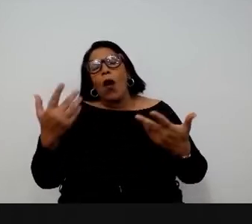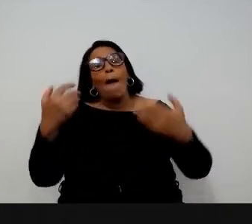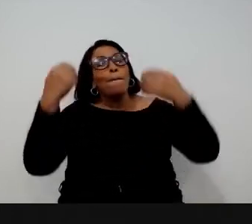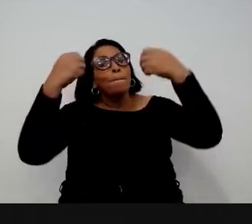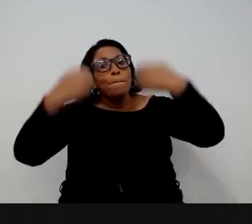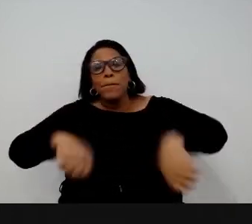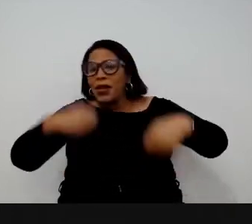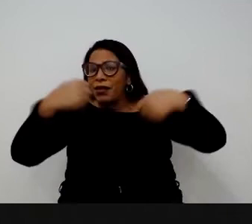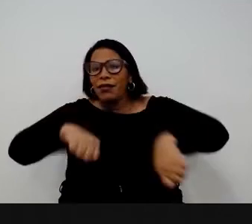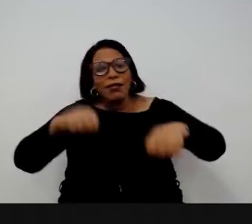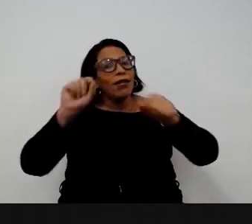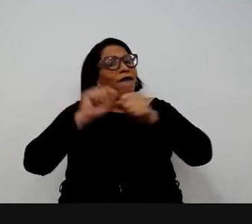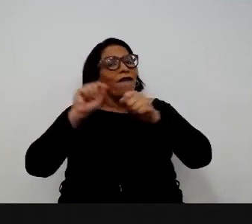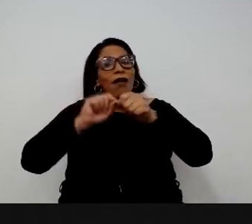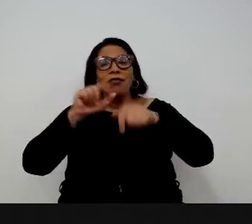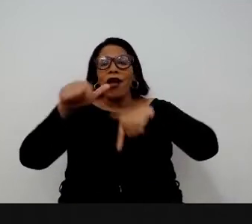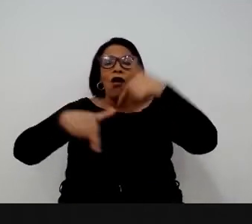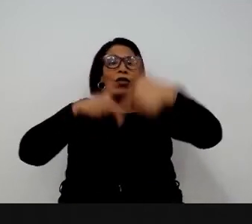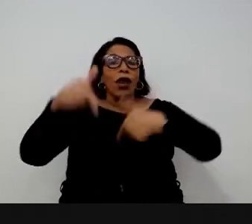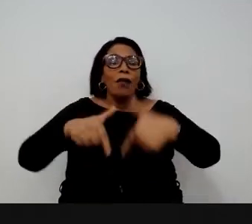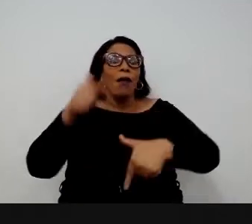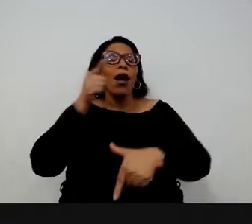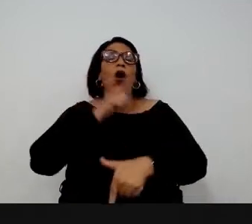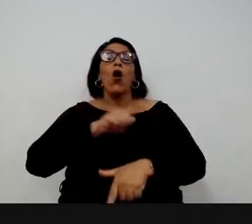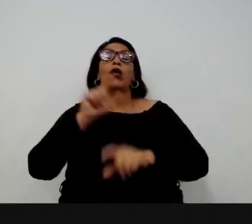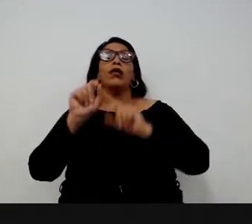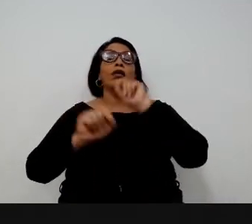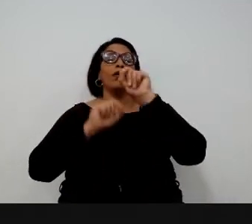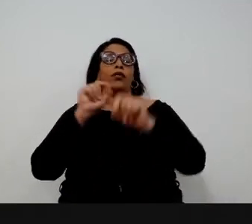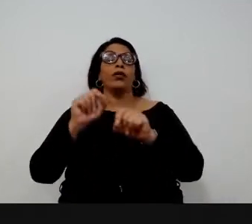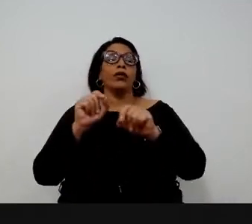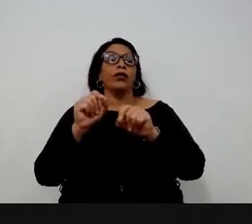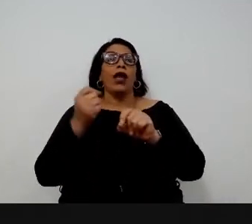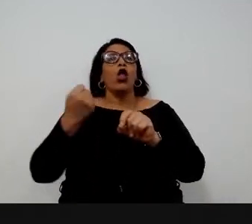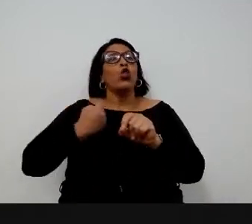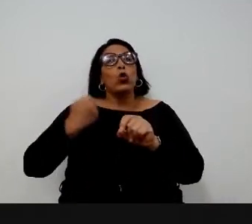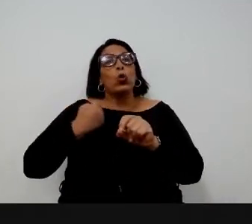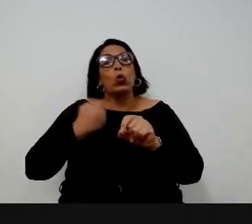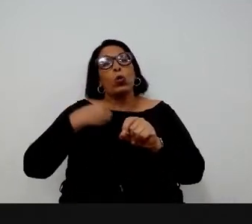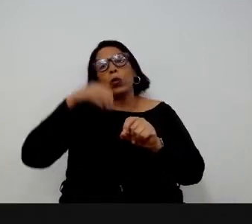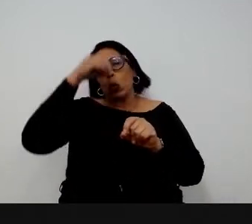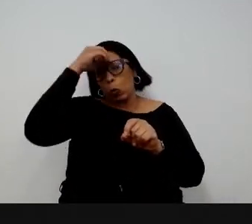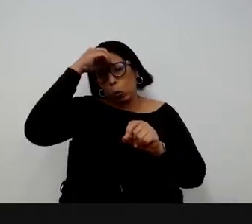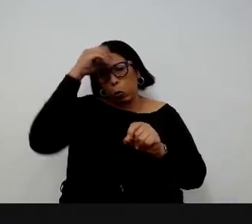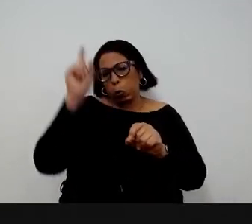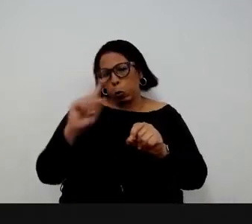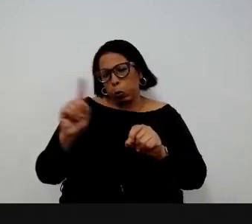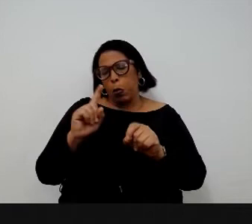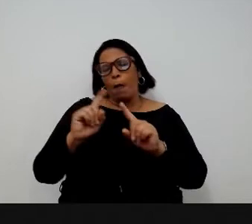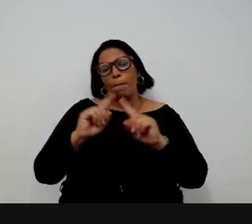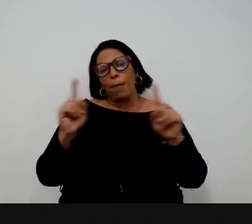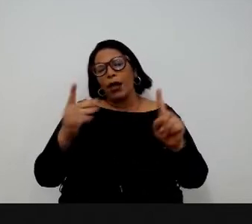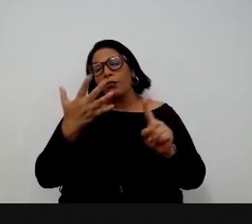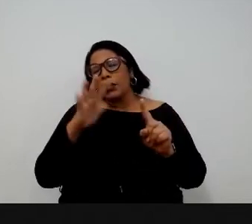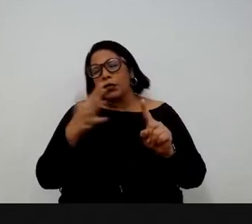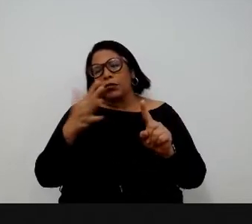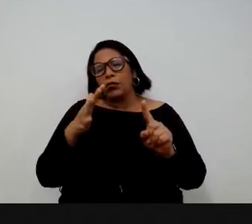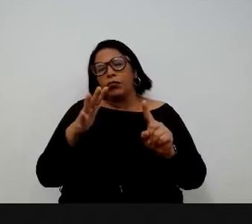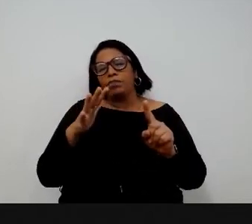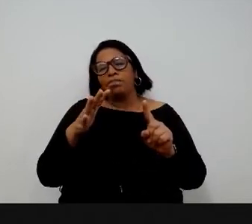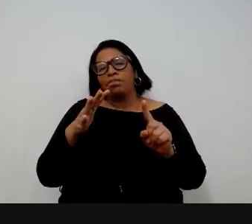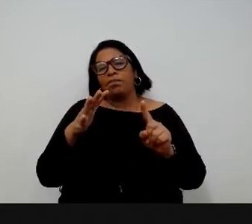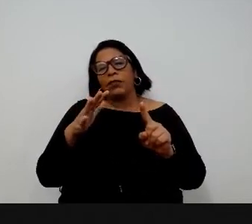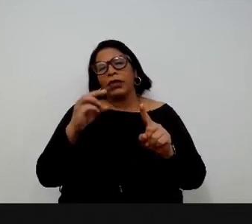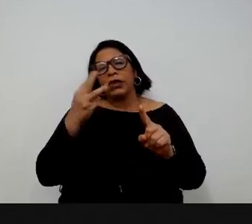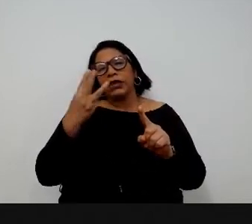precisa fazer ao longo do tempo. A gente conseguiu, agora não lembro os números, mas foi cerca, se não me